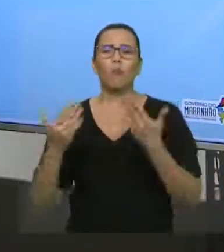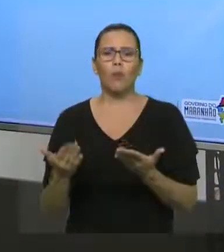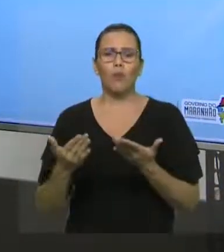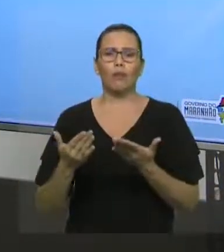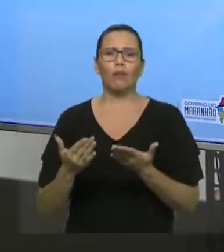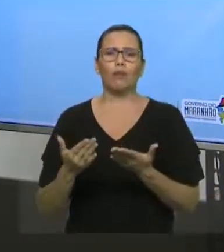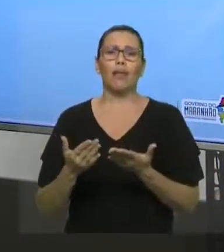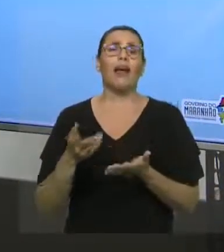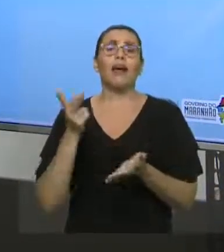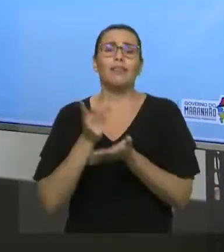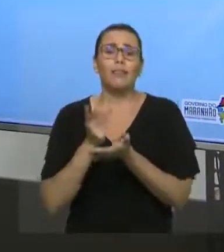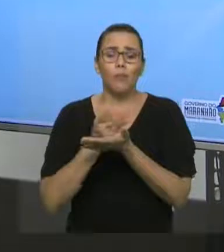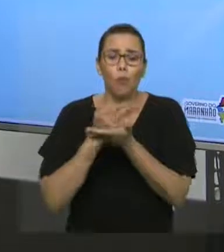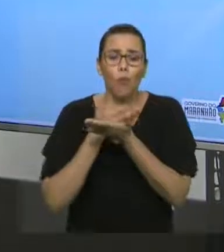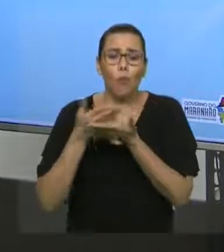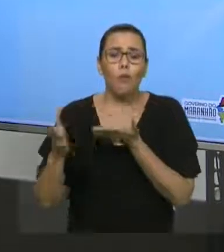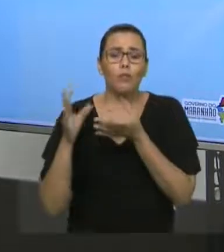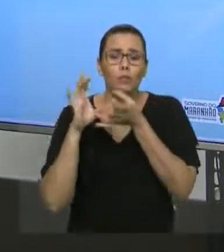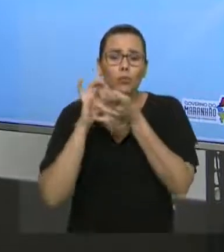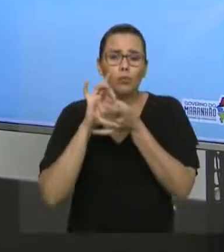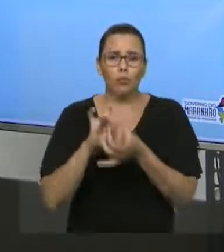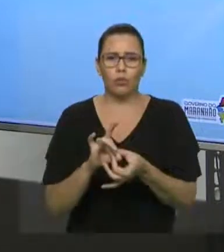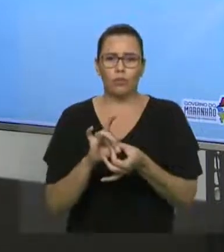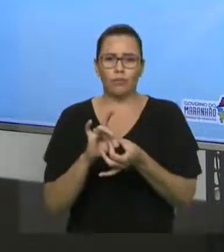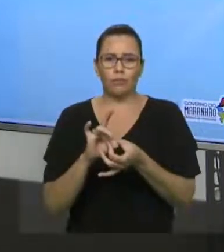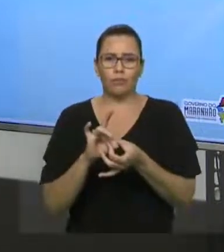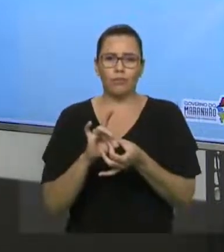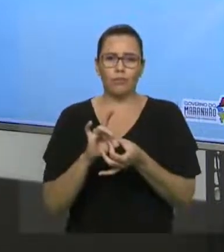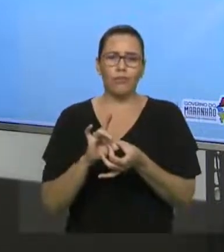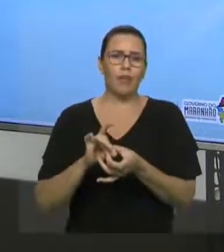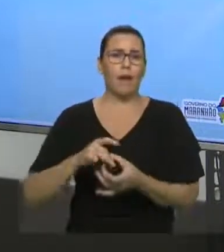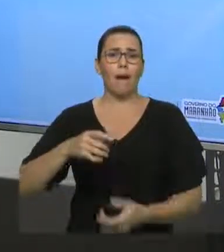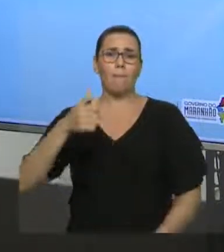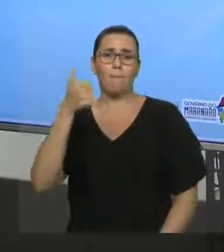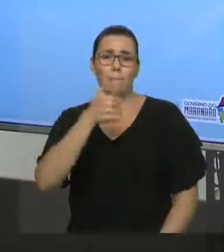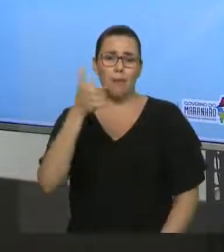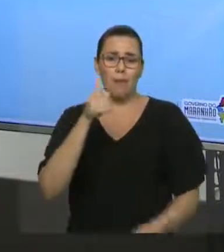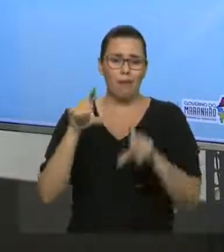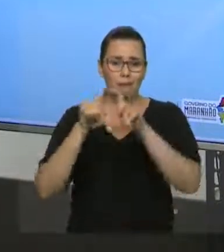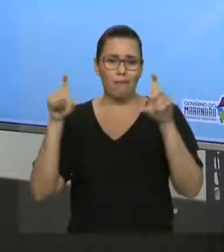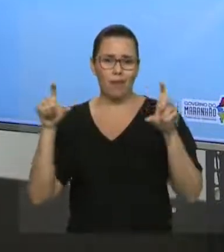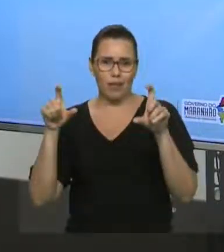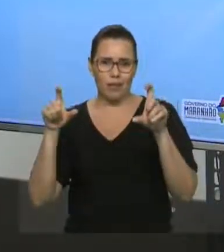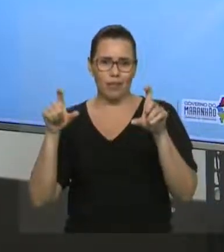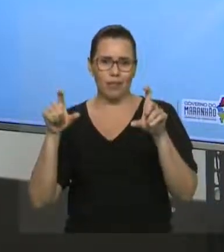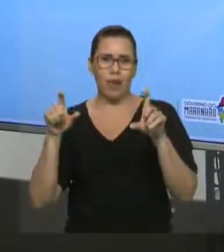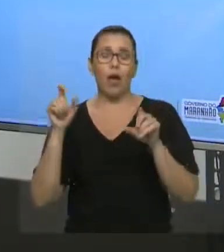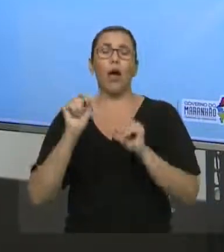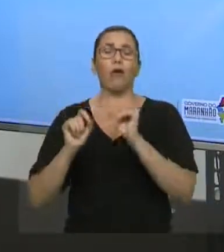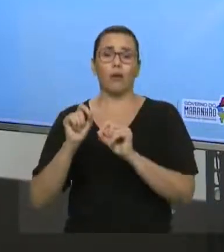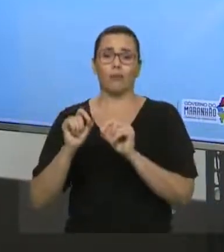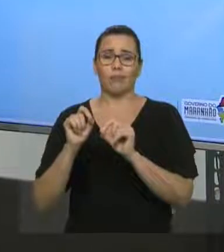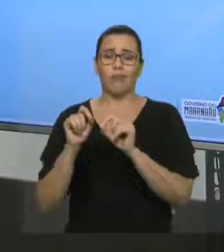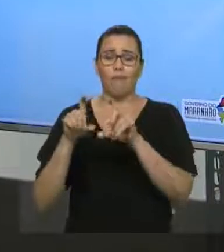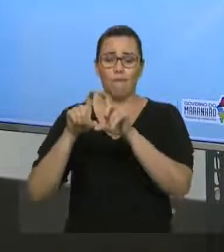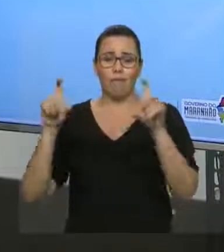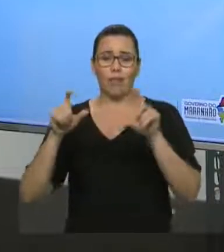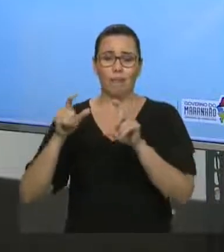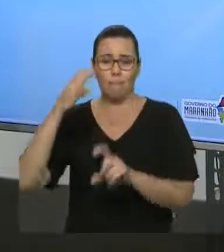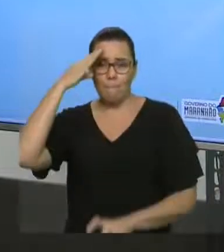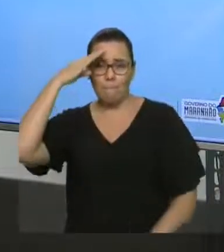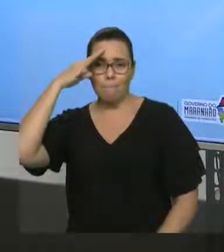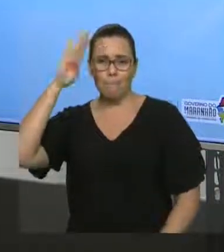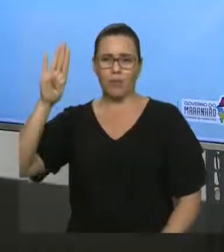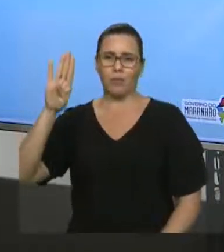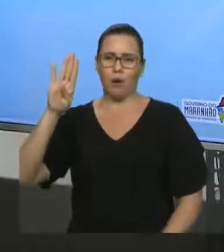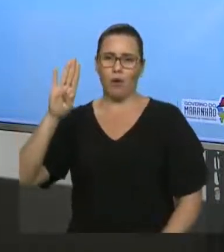introduzida pela conjunção, certo? Essa primeira oração, o número de casos cresceu, é a oração principal. A oração, porque